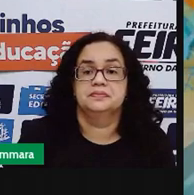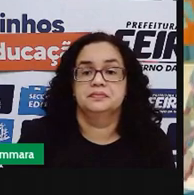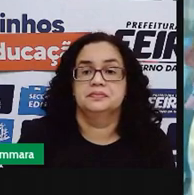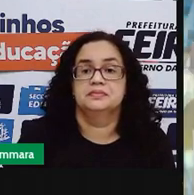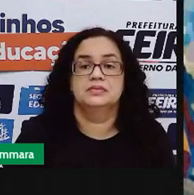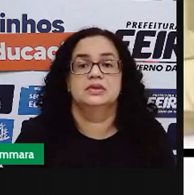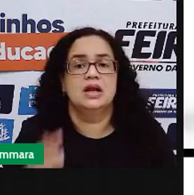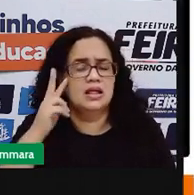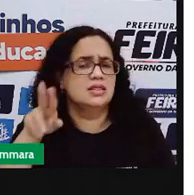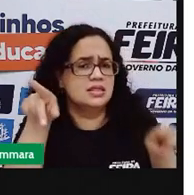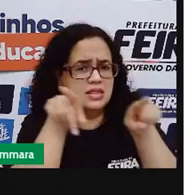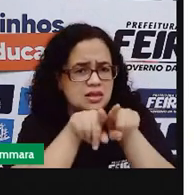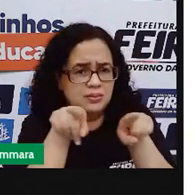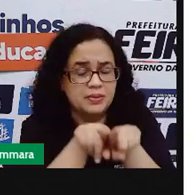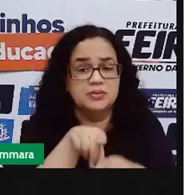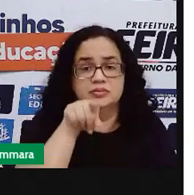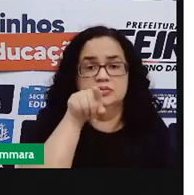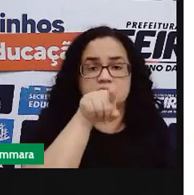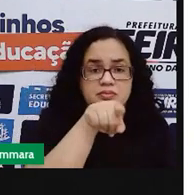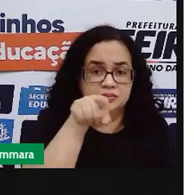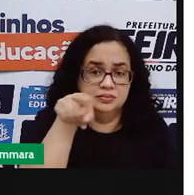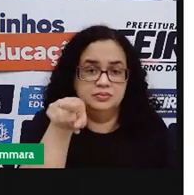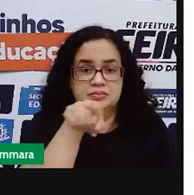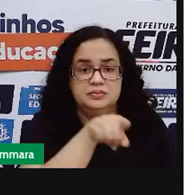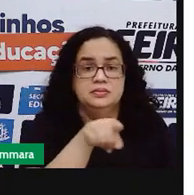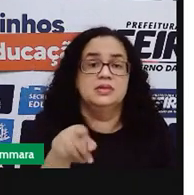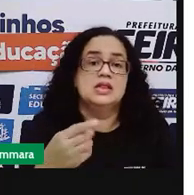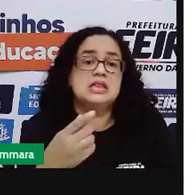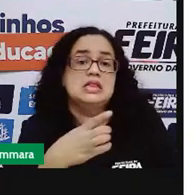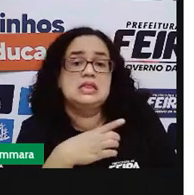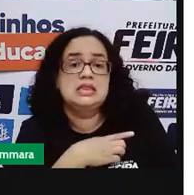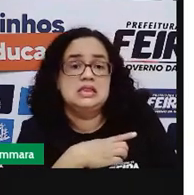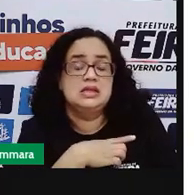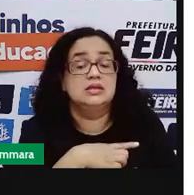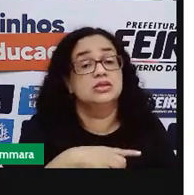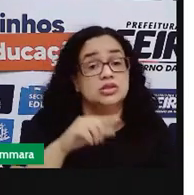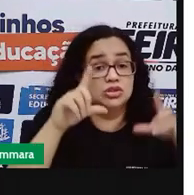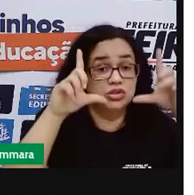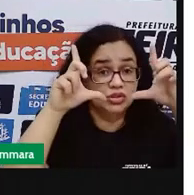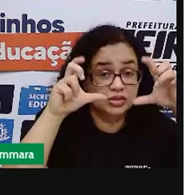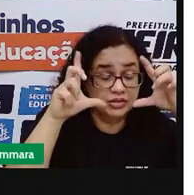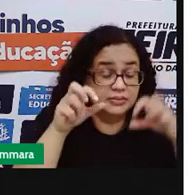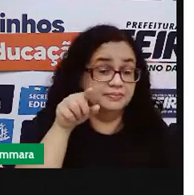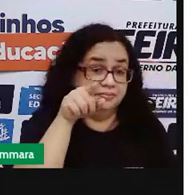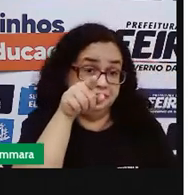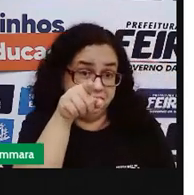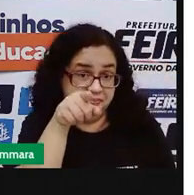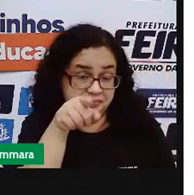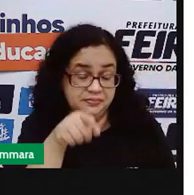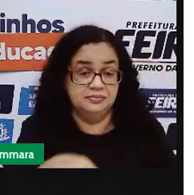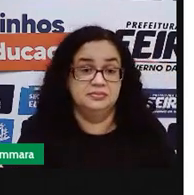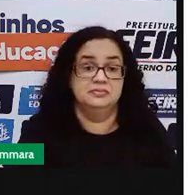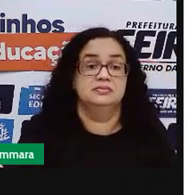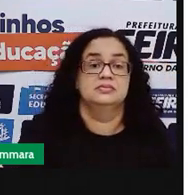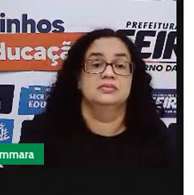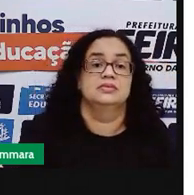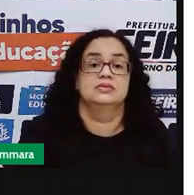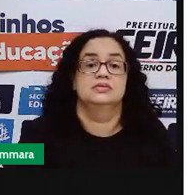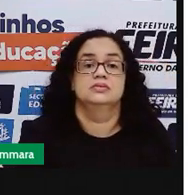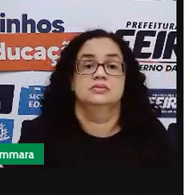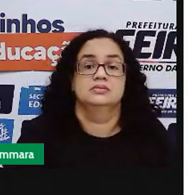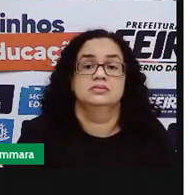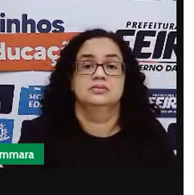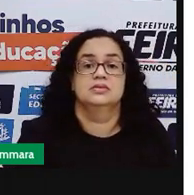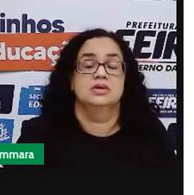Aqui também, né? Aqui nós temos o autorretrato de Tarsila do Amaral. La Montérruche.